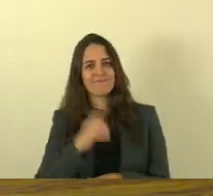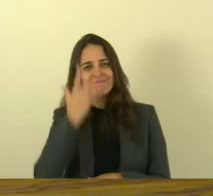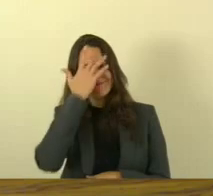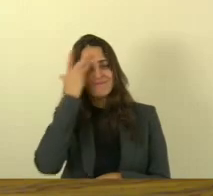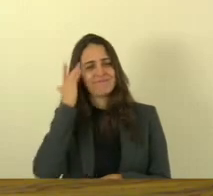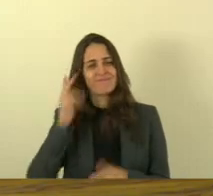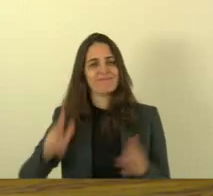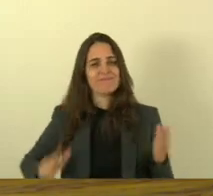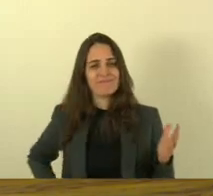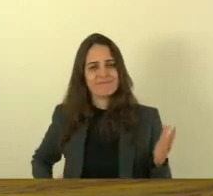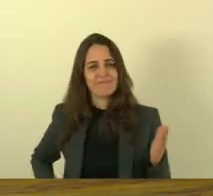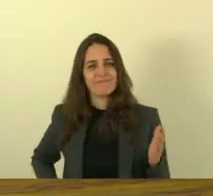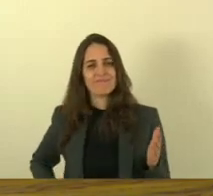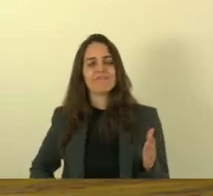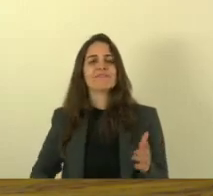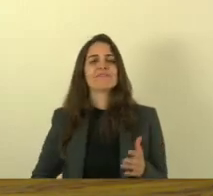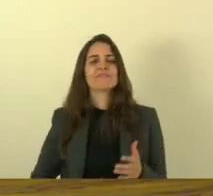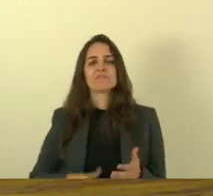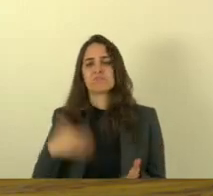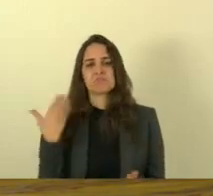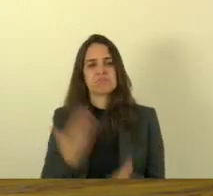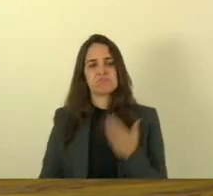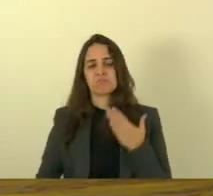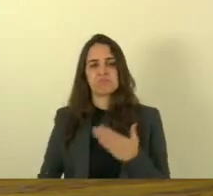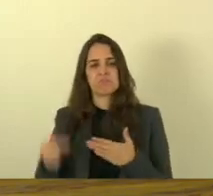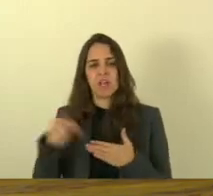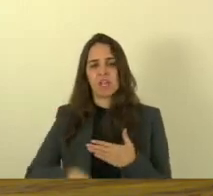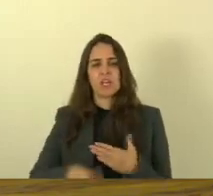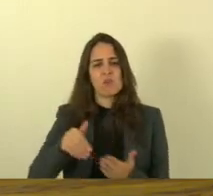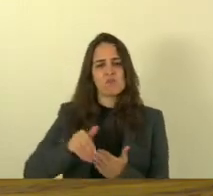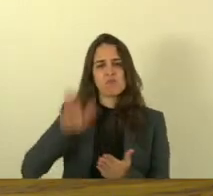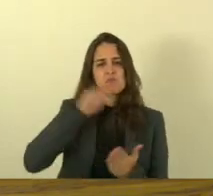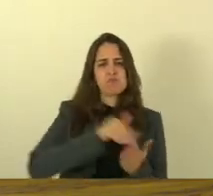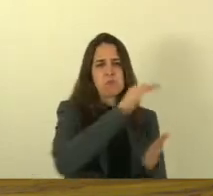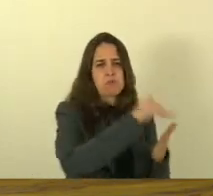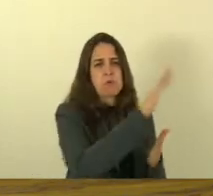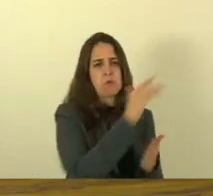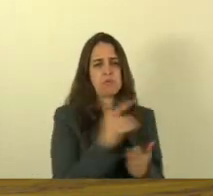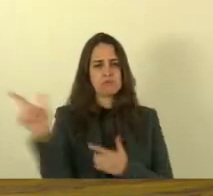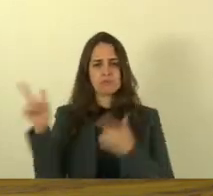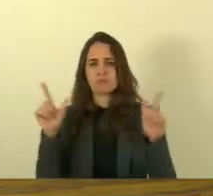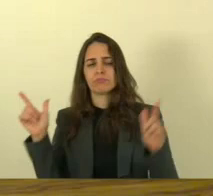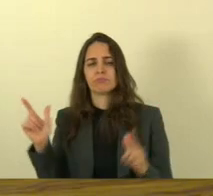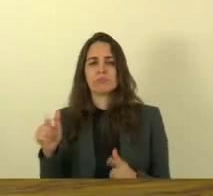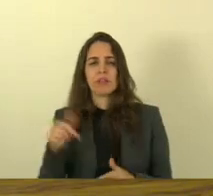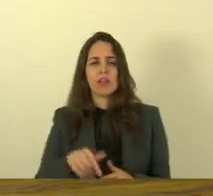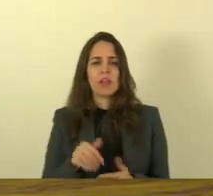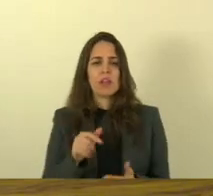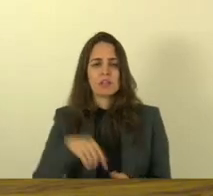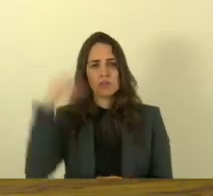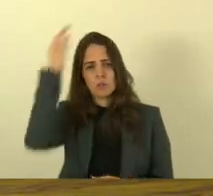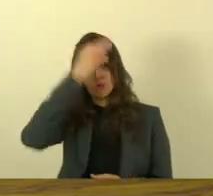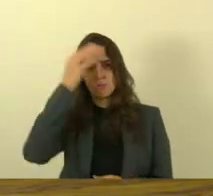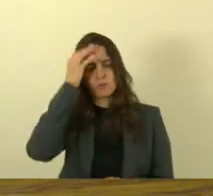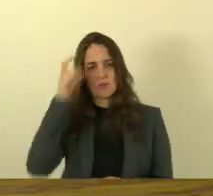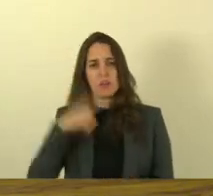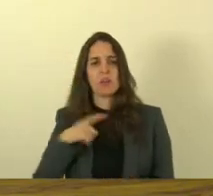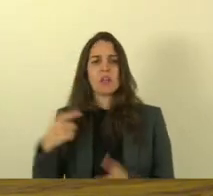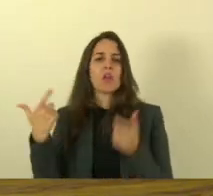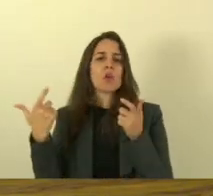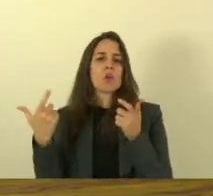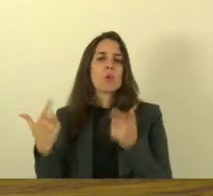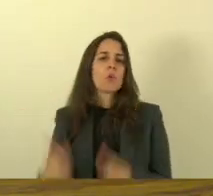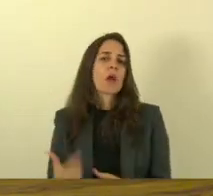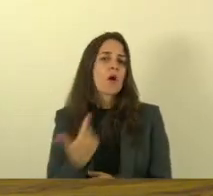sejam banidos do Espírito Santo eles tem mina de uma série de minerais fora do